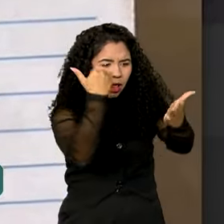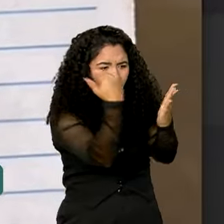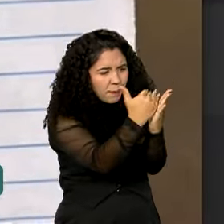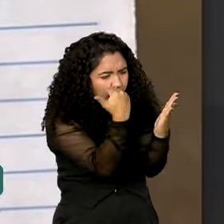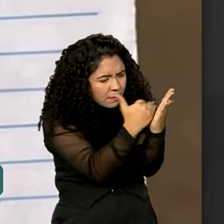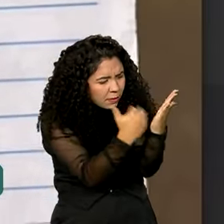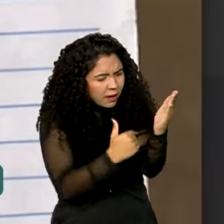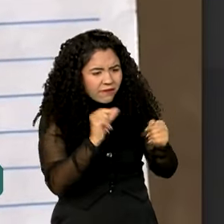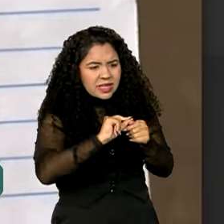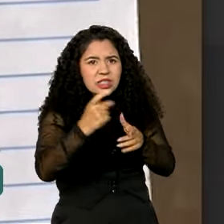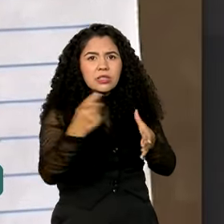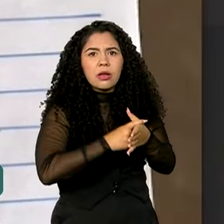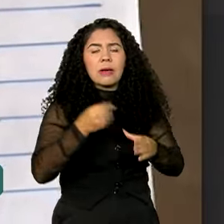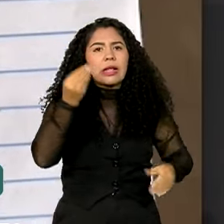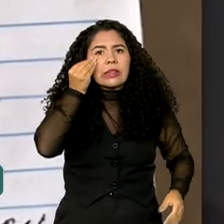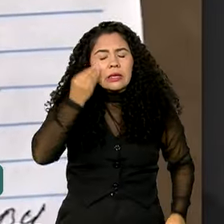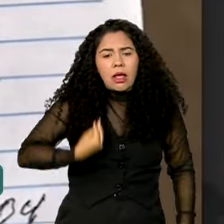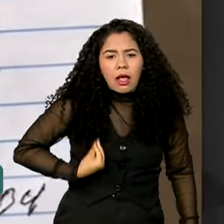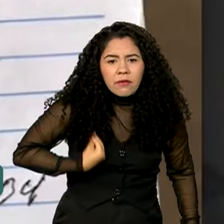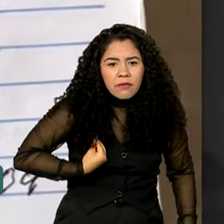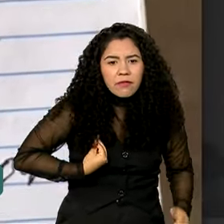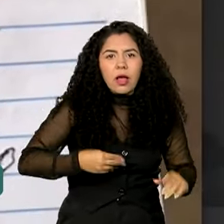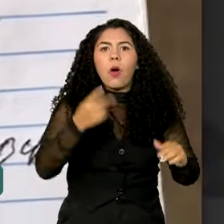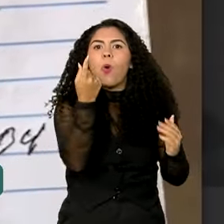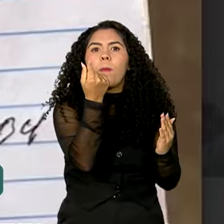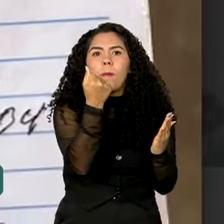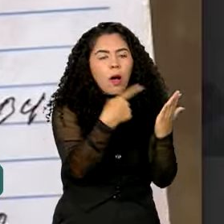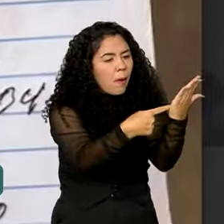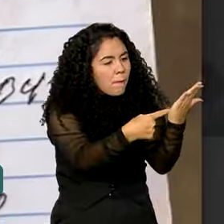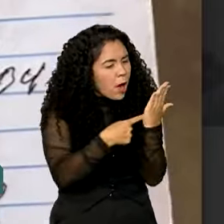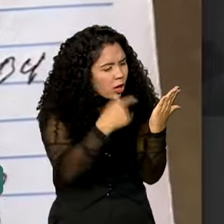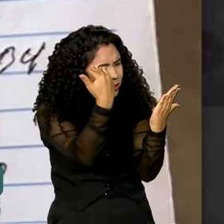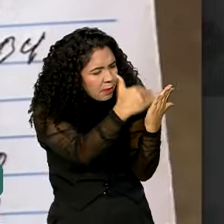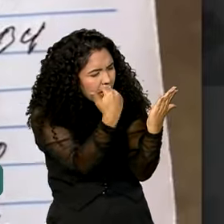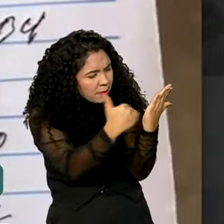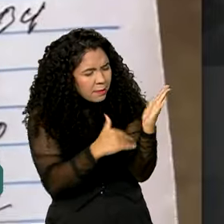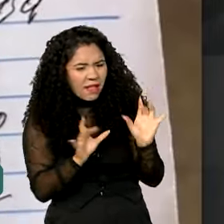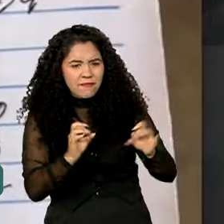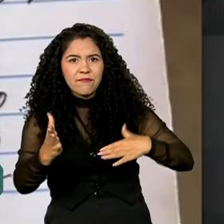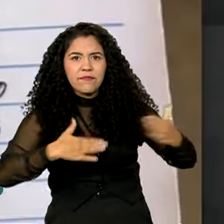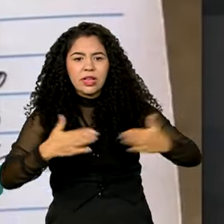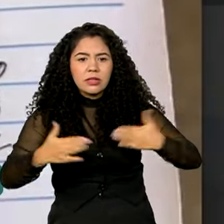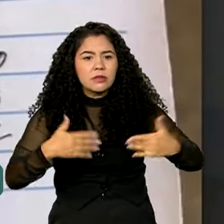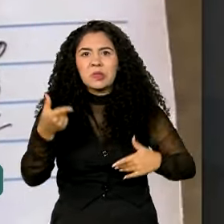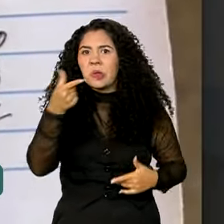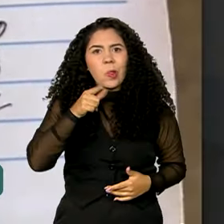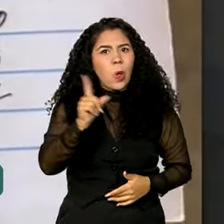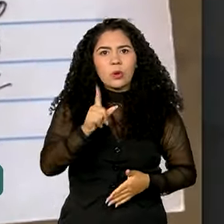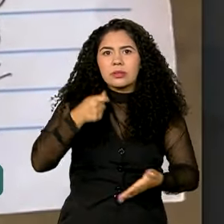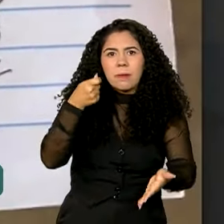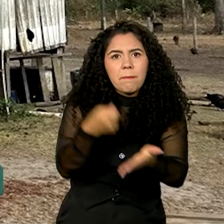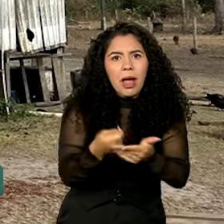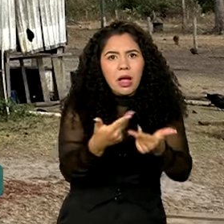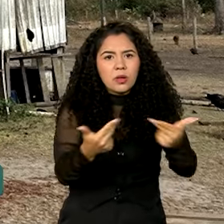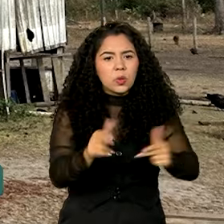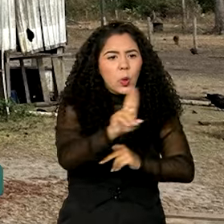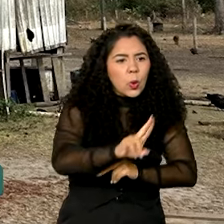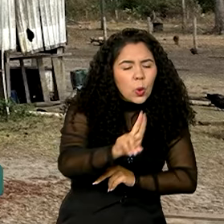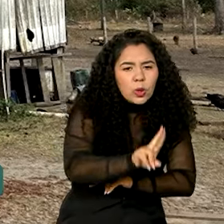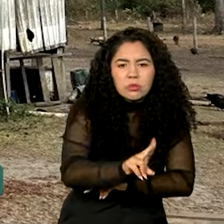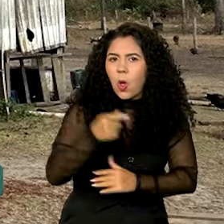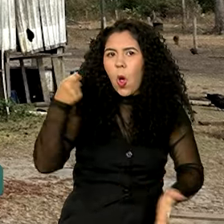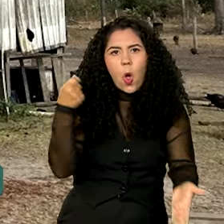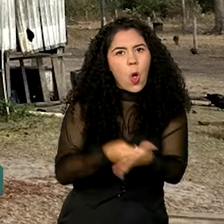sobreviver. Este caderno mostra o preço dos produtos vendidos no local. Sem conseguir pagar pelo que consumiam, eram